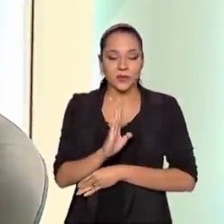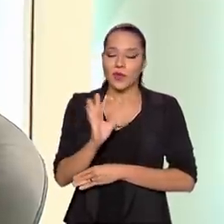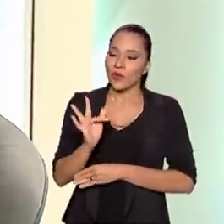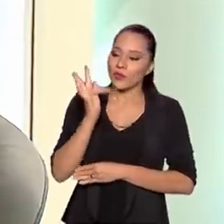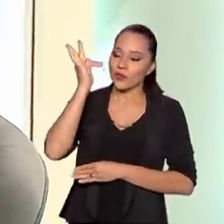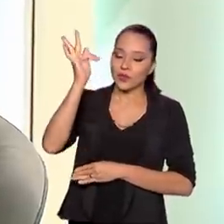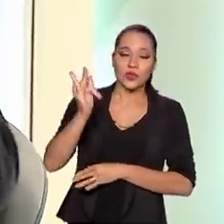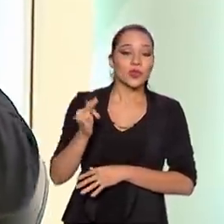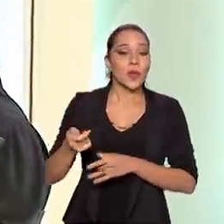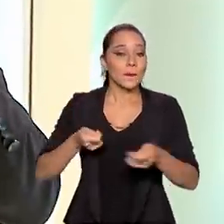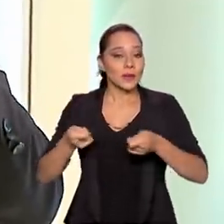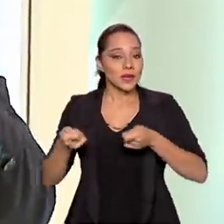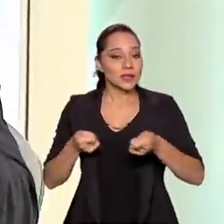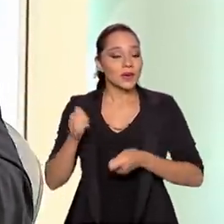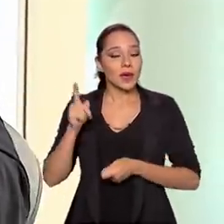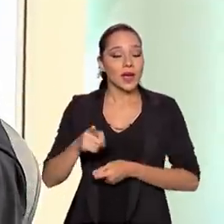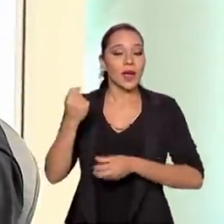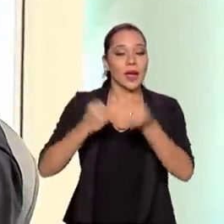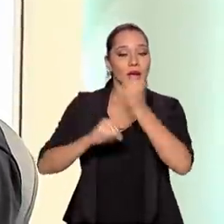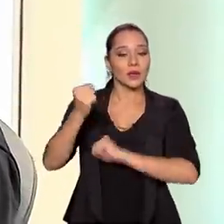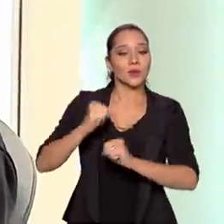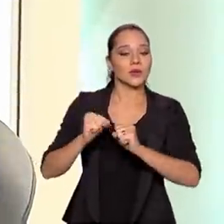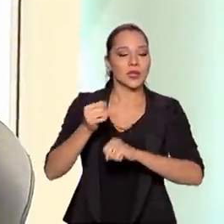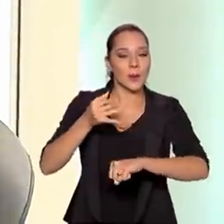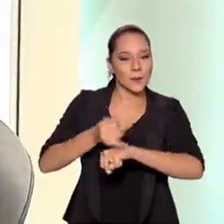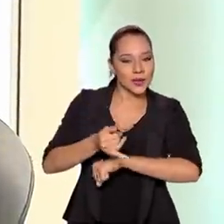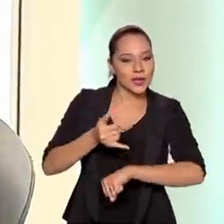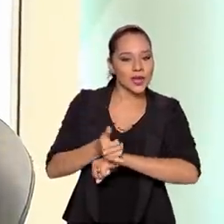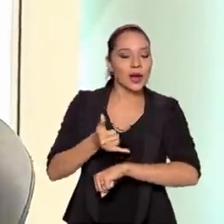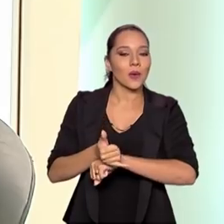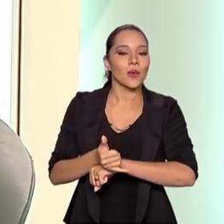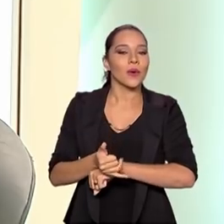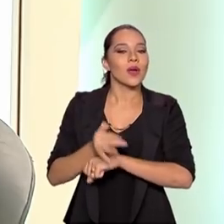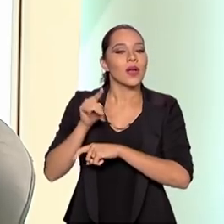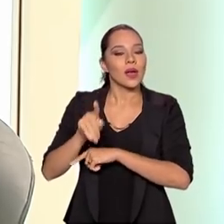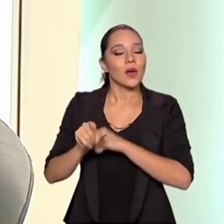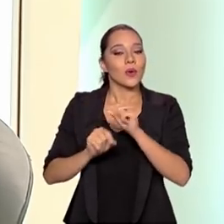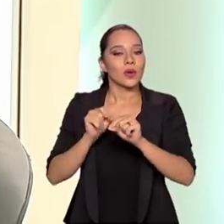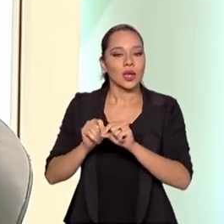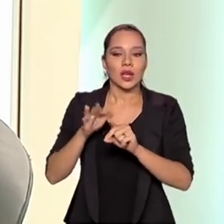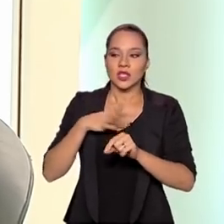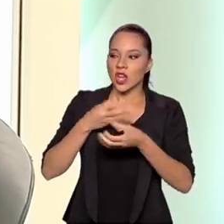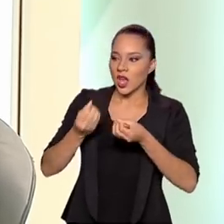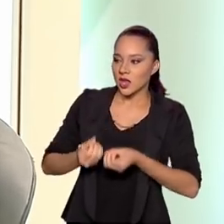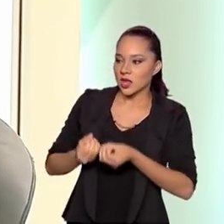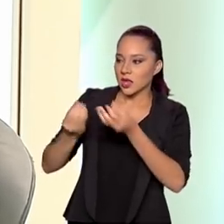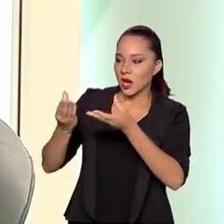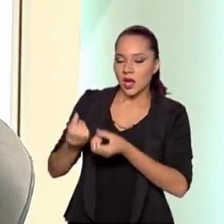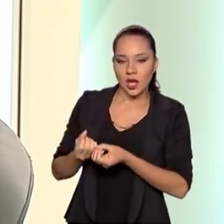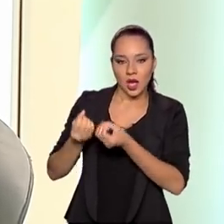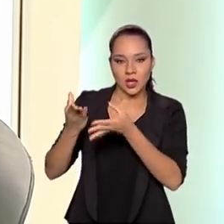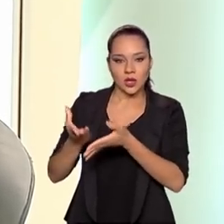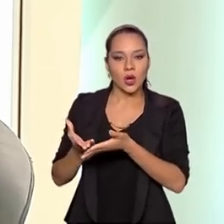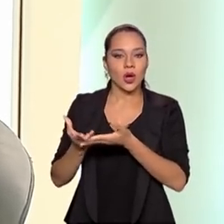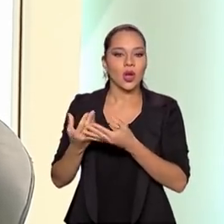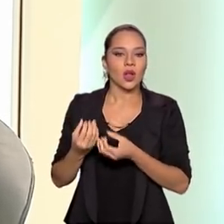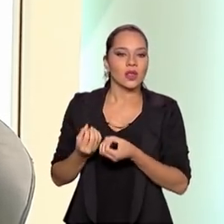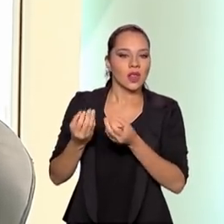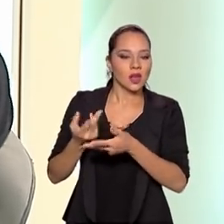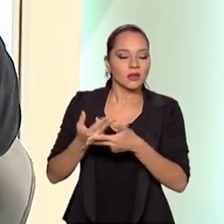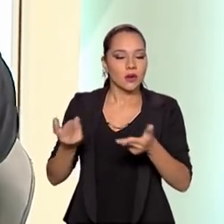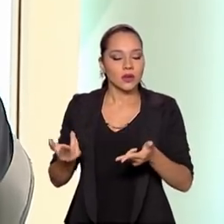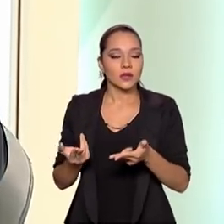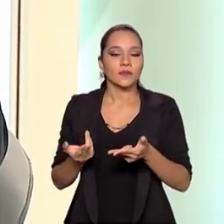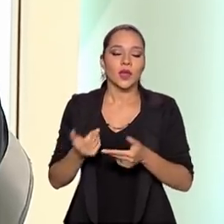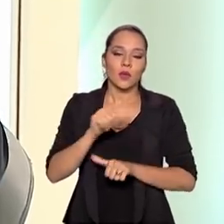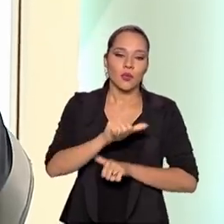futuro da mineração é a indústria mineral. É nós deixarmos sermos entregadores, fornecedores de commodities e